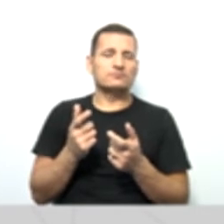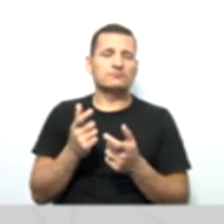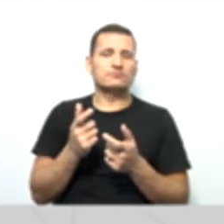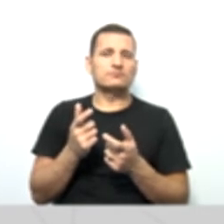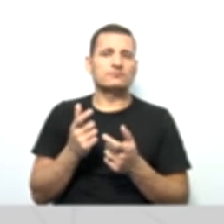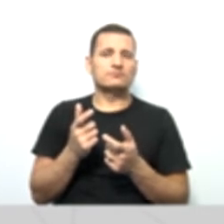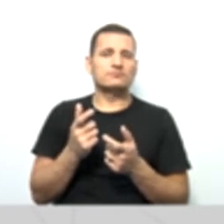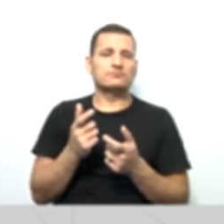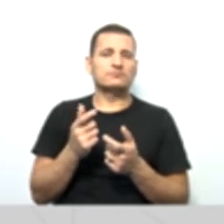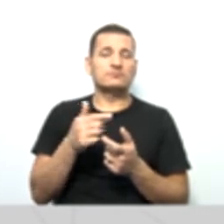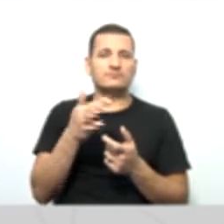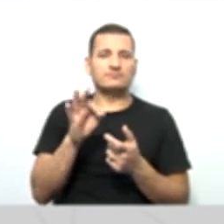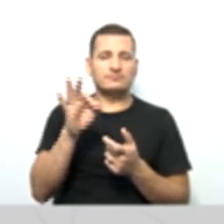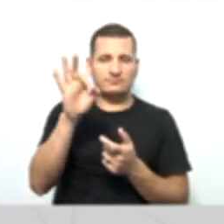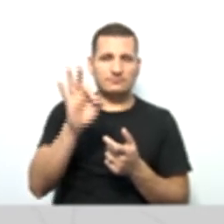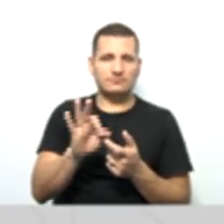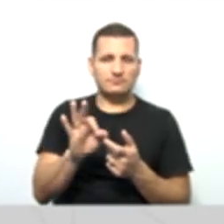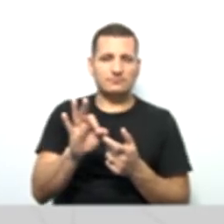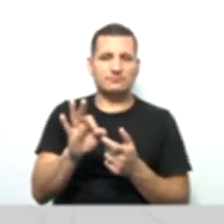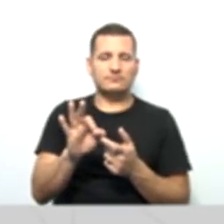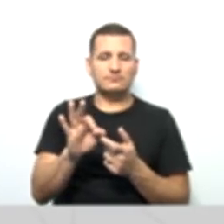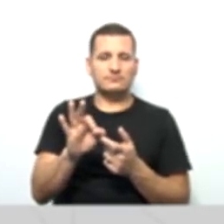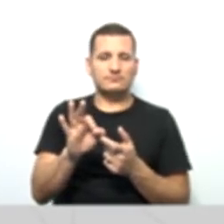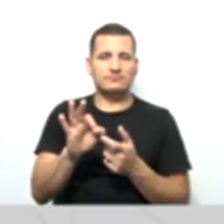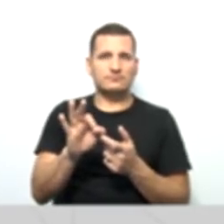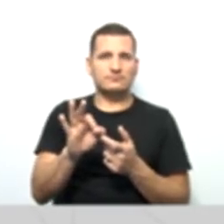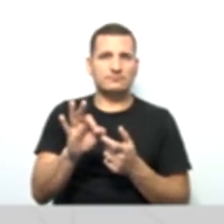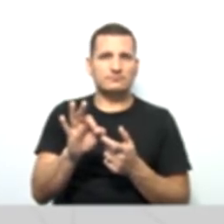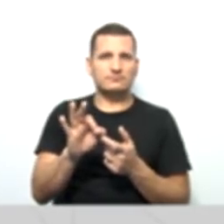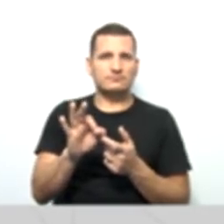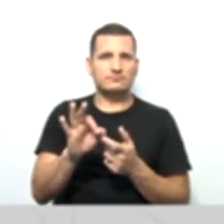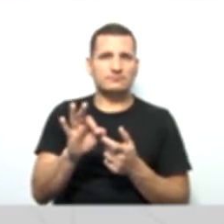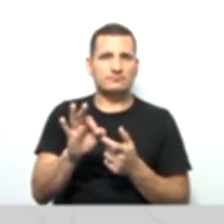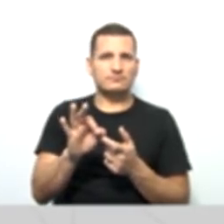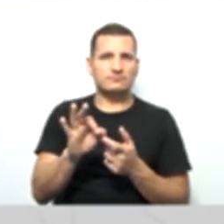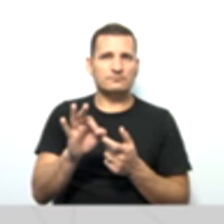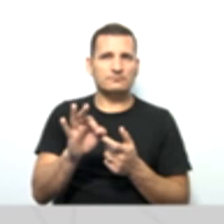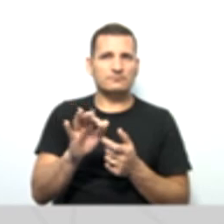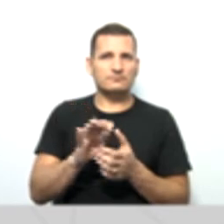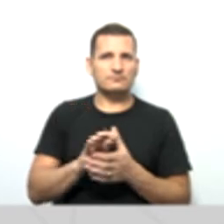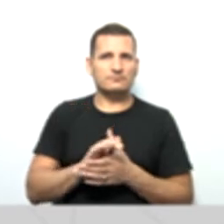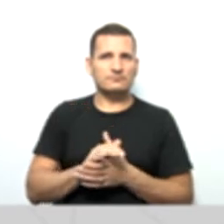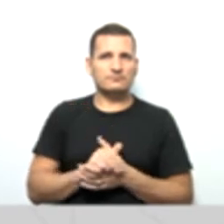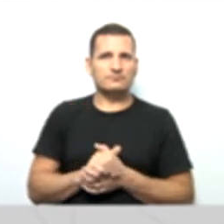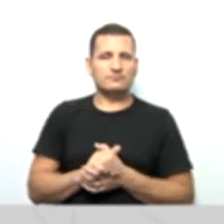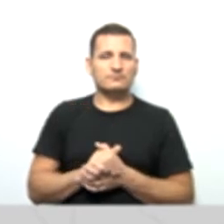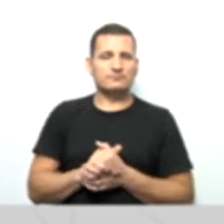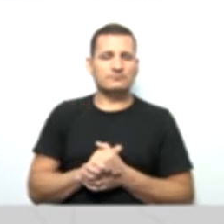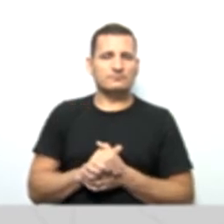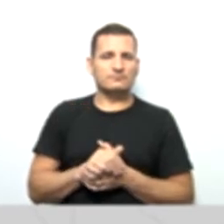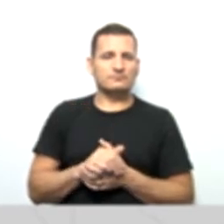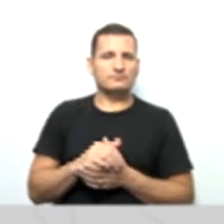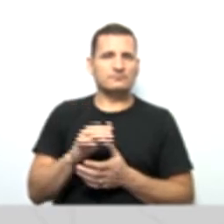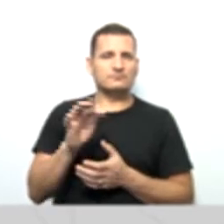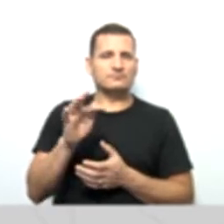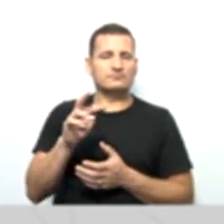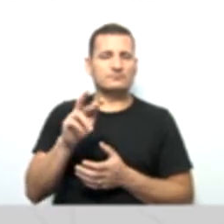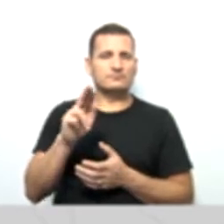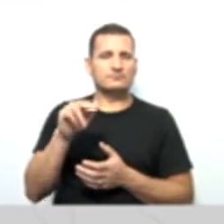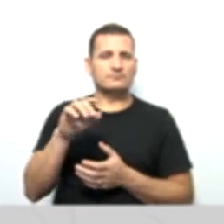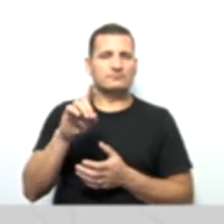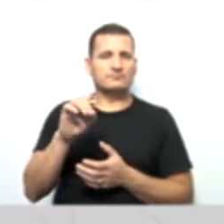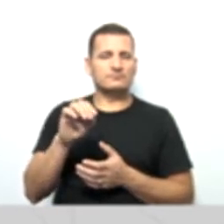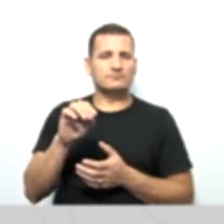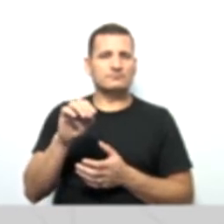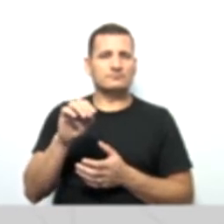que não foi pago, né? O que o fundo de reserva não conseguiu arcar